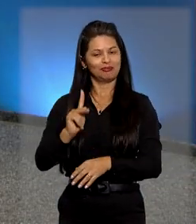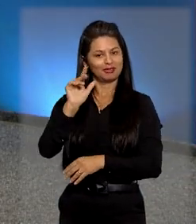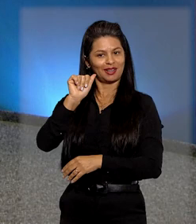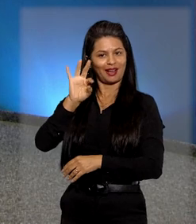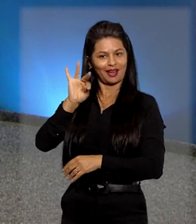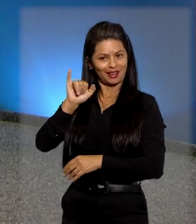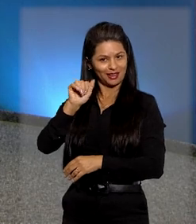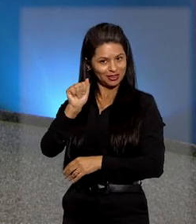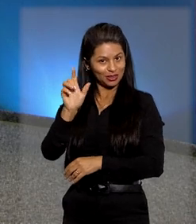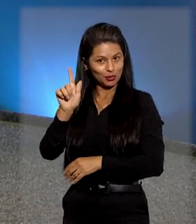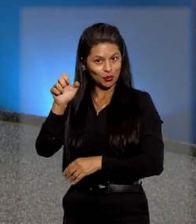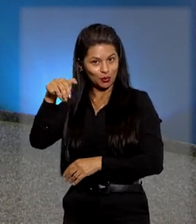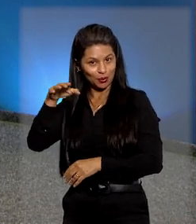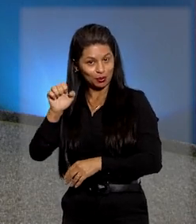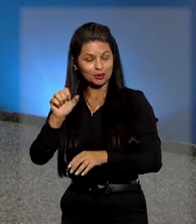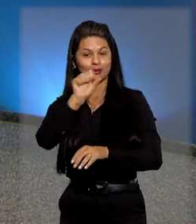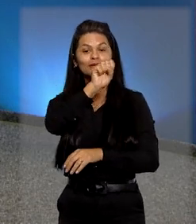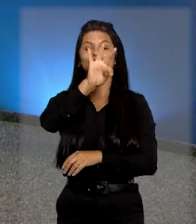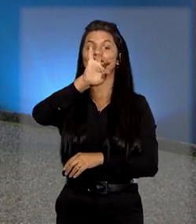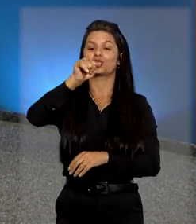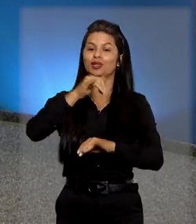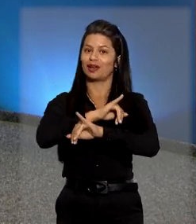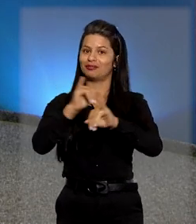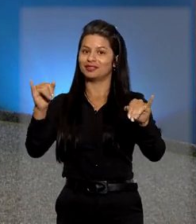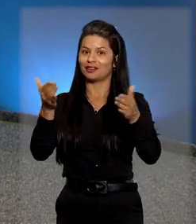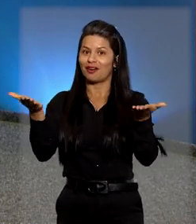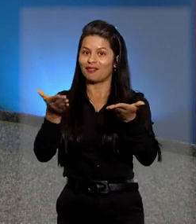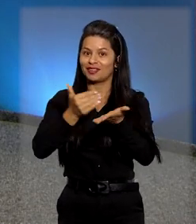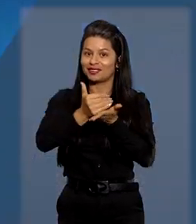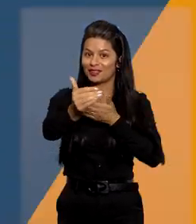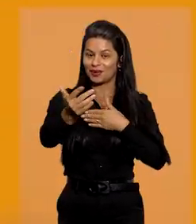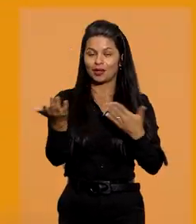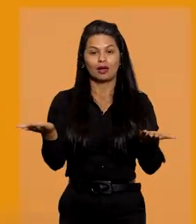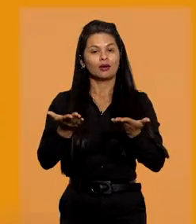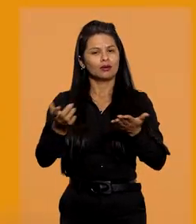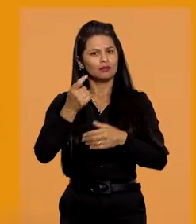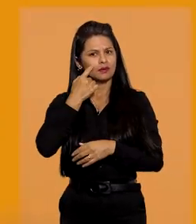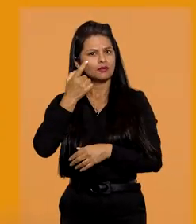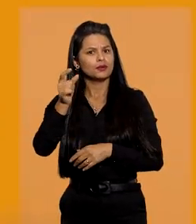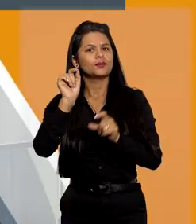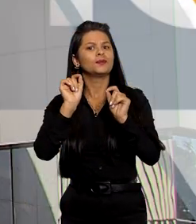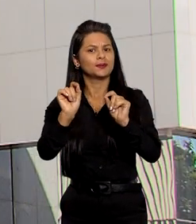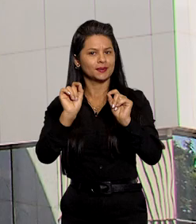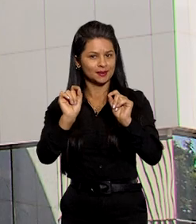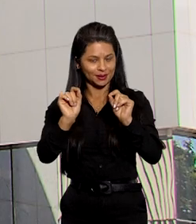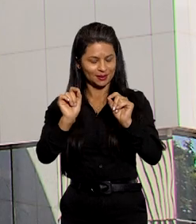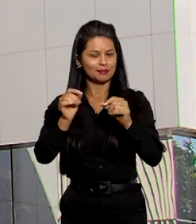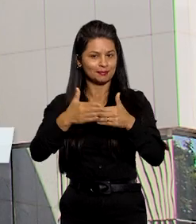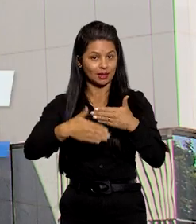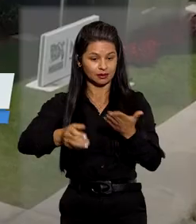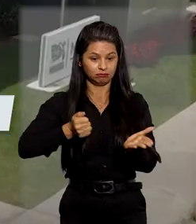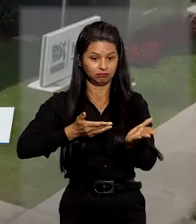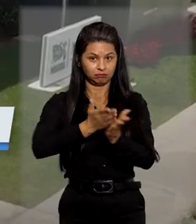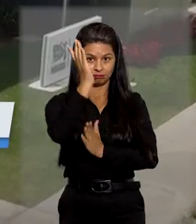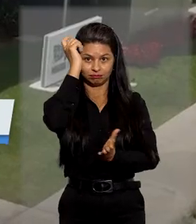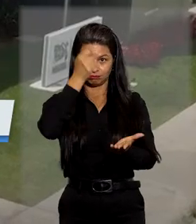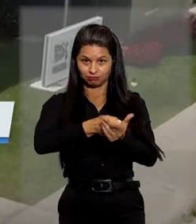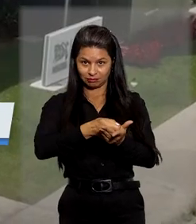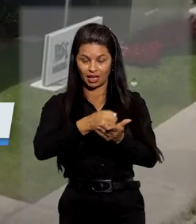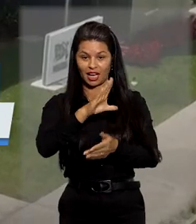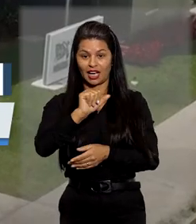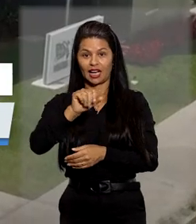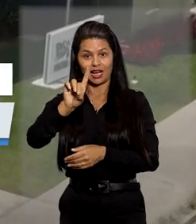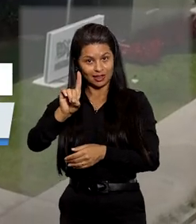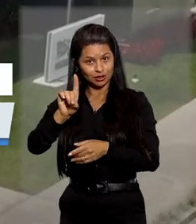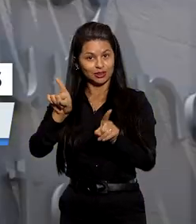Eu sou Kátia Gomes e o STJ Notícias está no ar. No programa de hoje você vai ver o morgado acordo entre